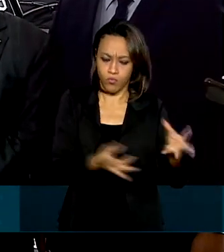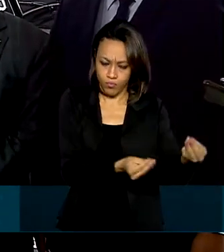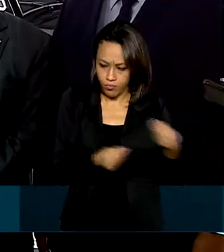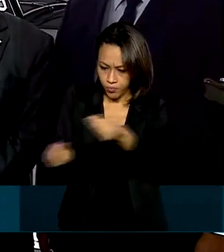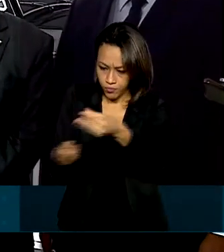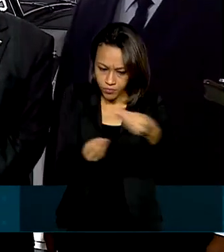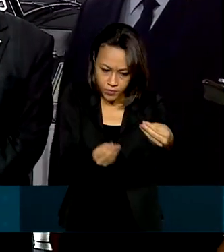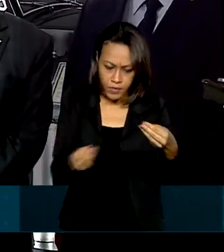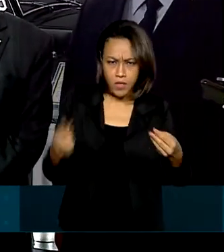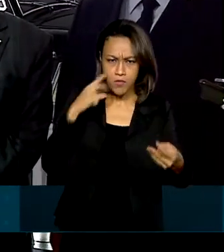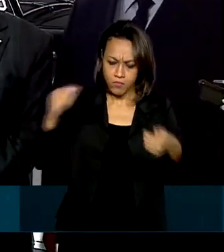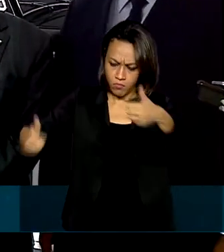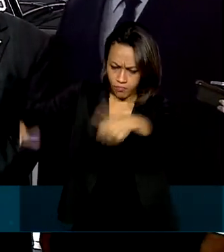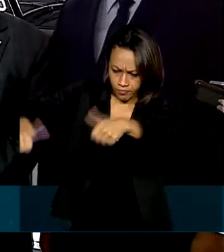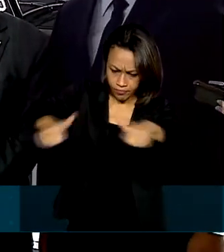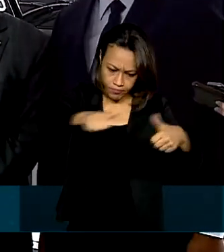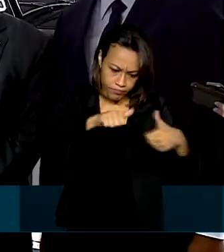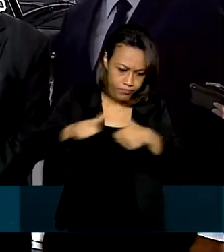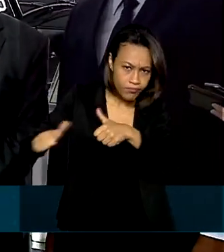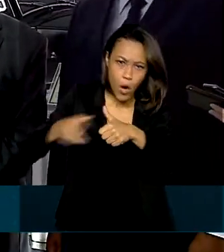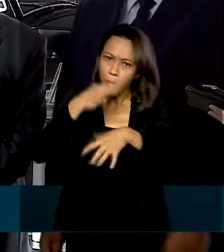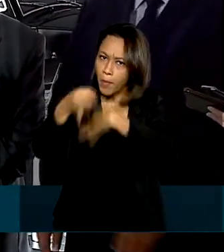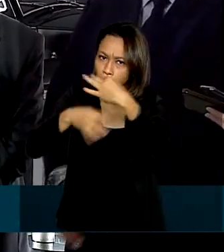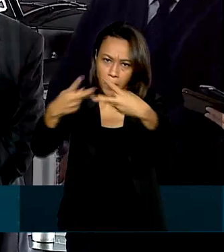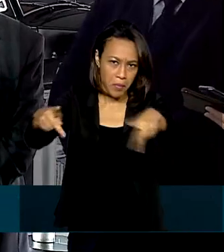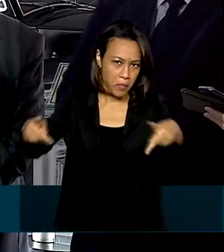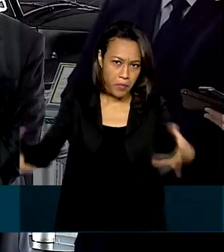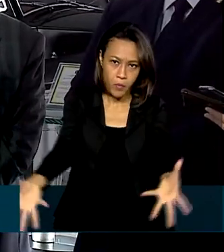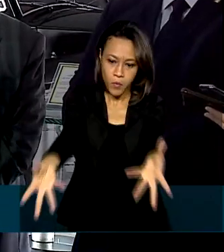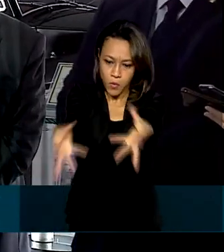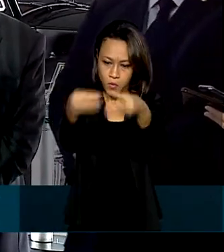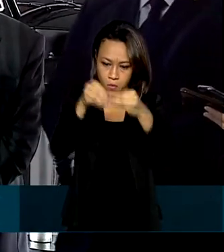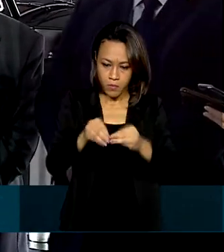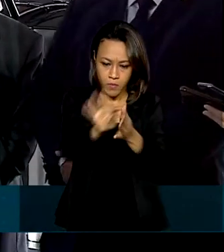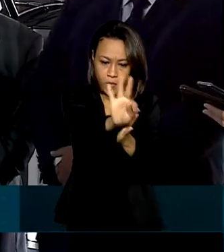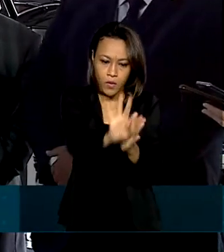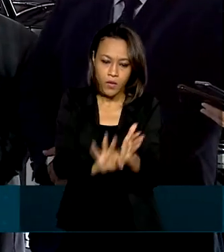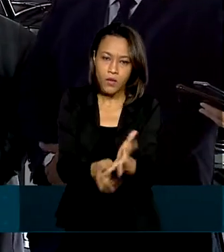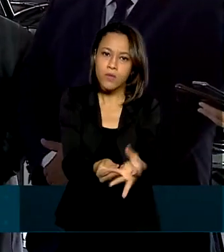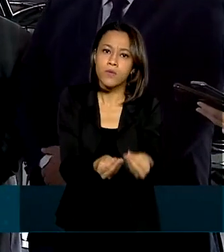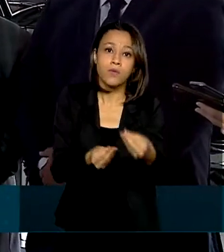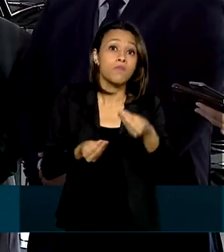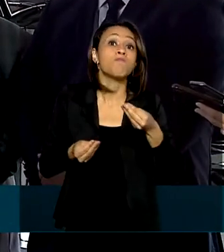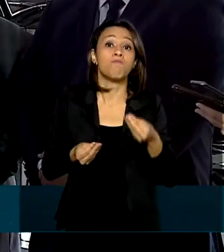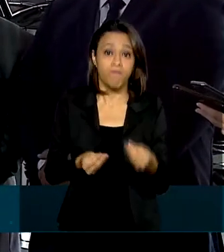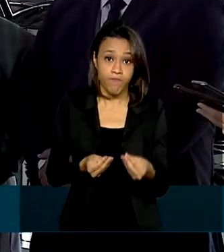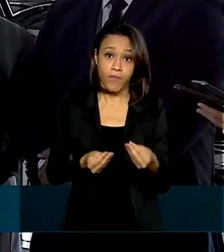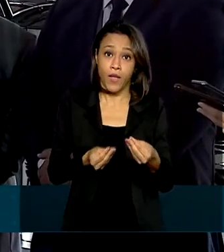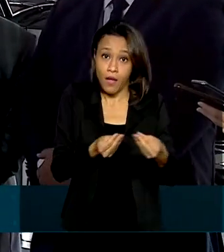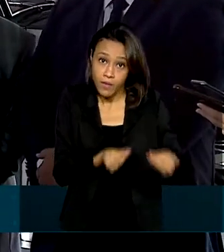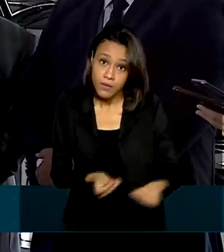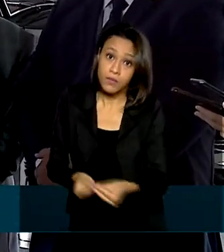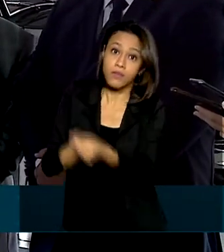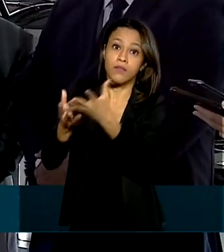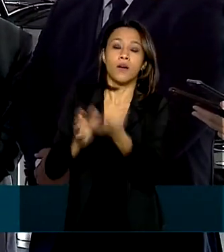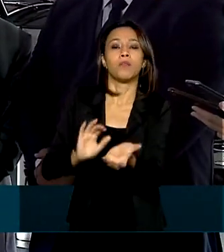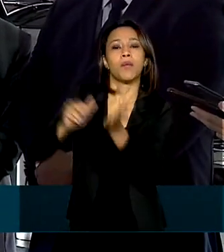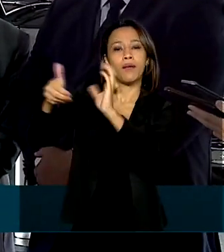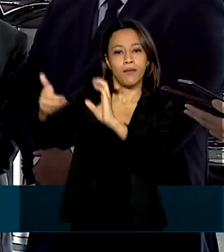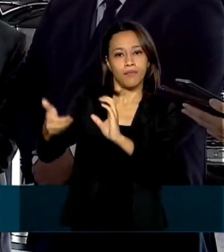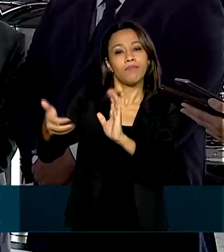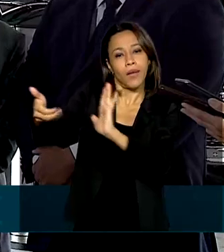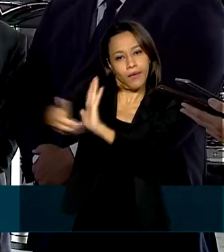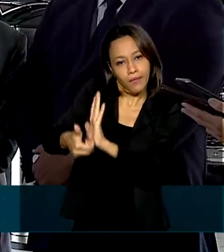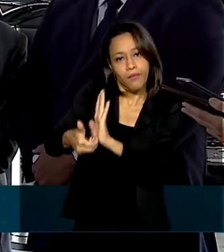for acordado e das contribuições que eles puderem dar, será encaminhado então para a Câmara dos Deputados a reforma